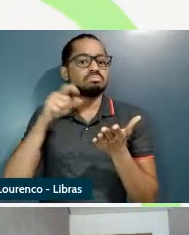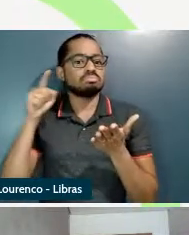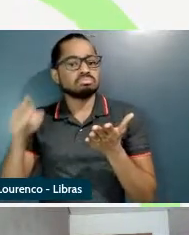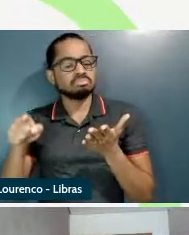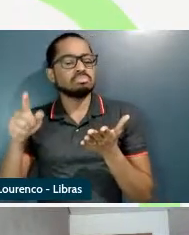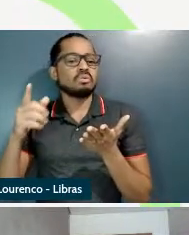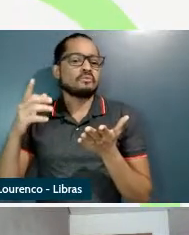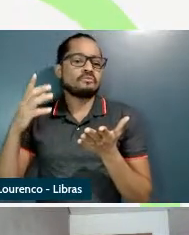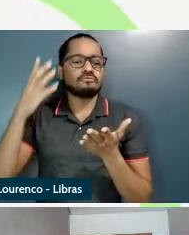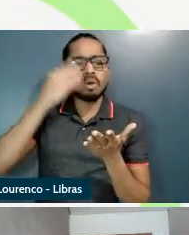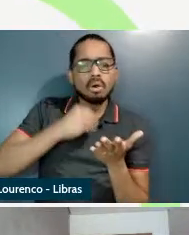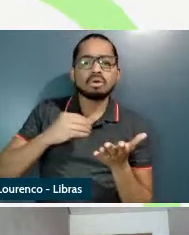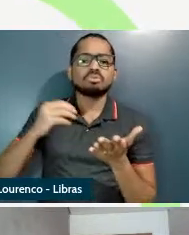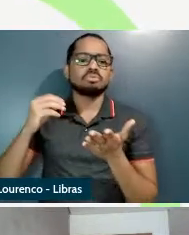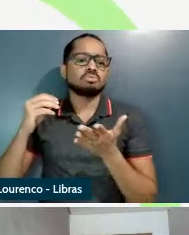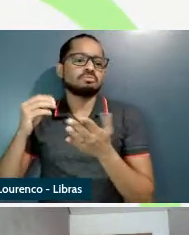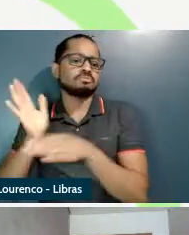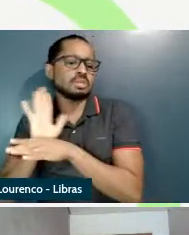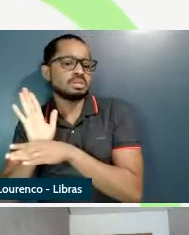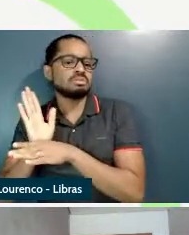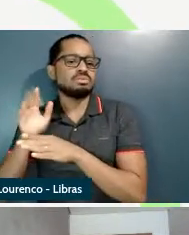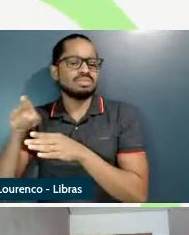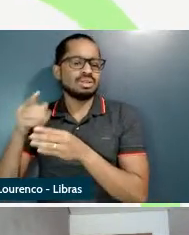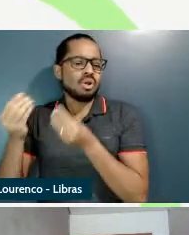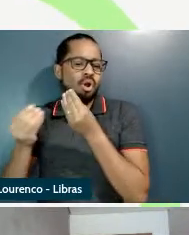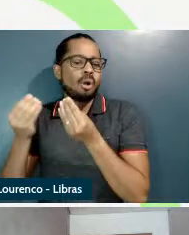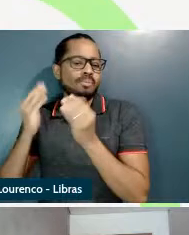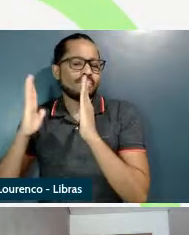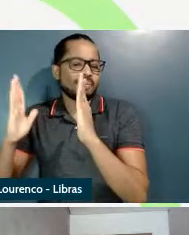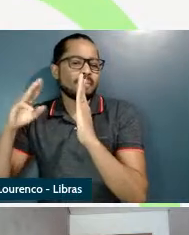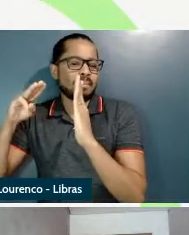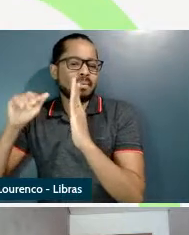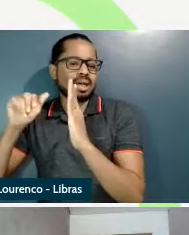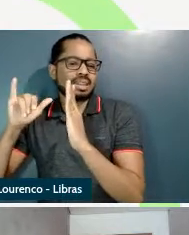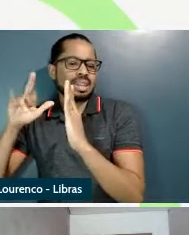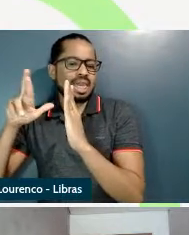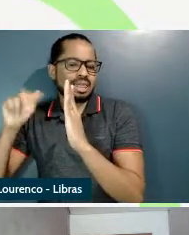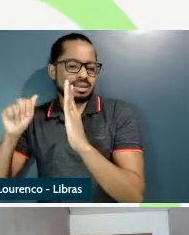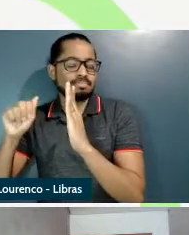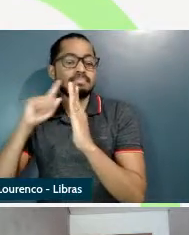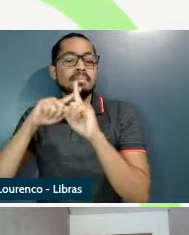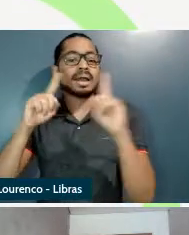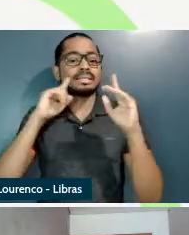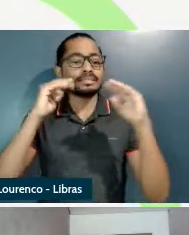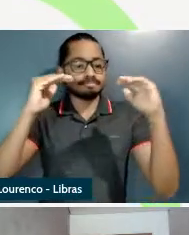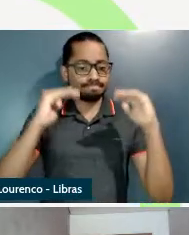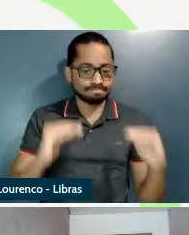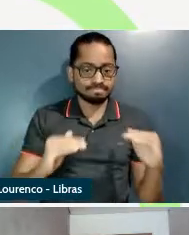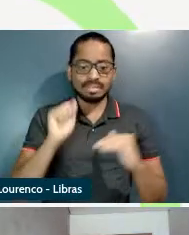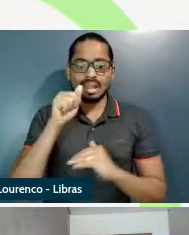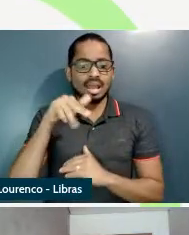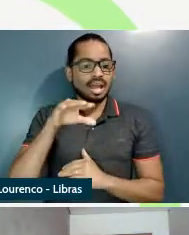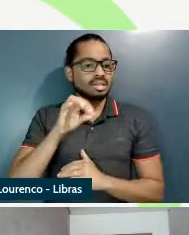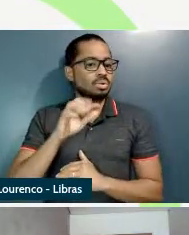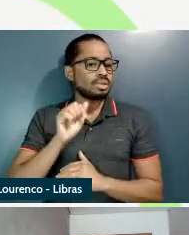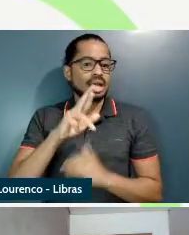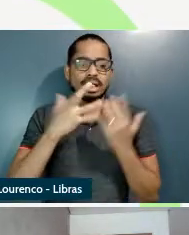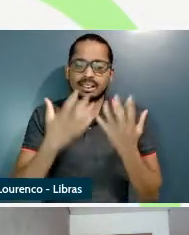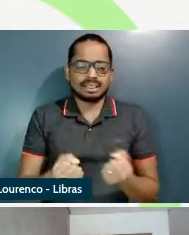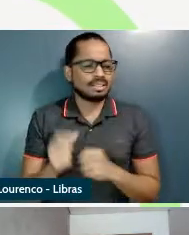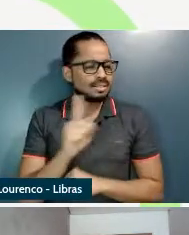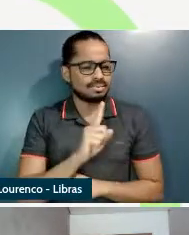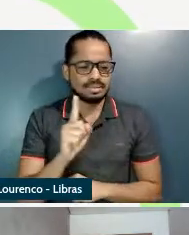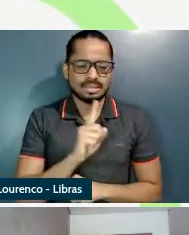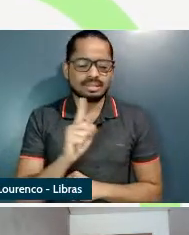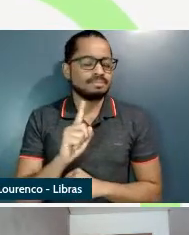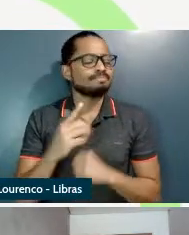policial anotou os fatos com fotos ou com vídeo isso me mostra que anotar ele tem um componente de maneira mais específica